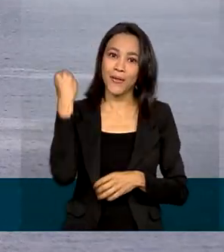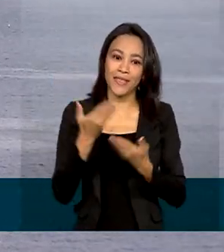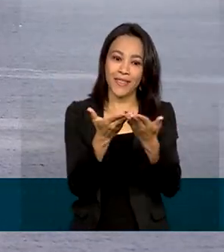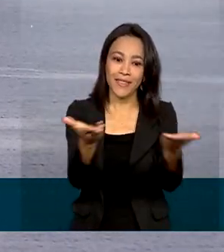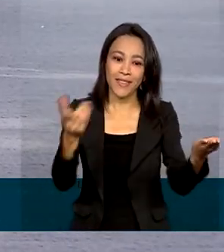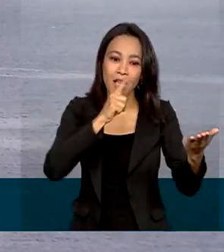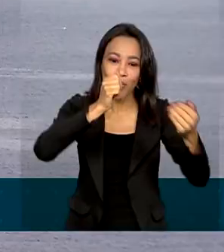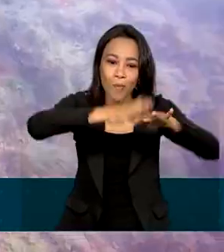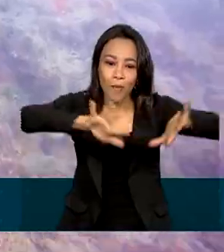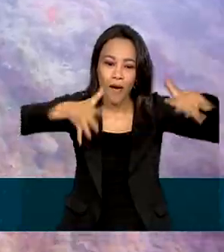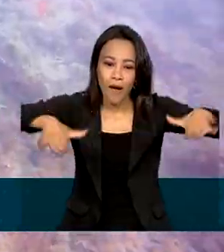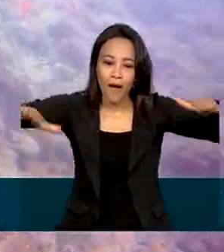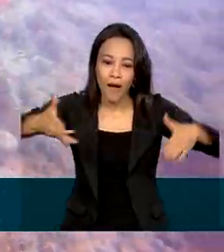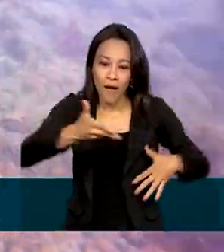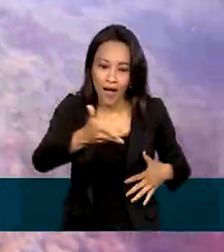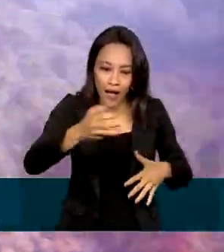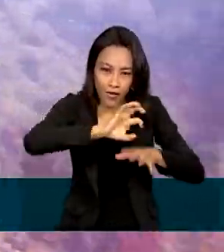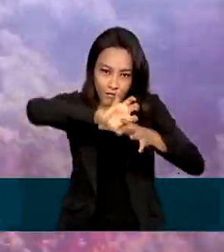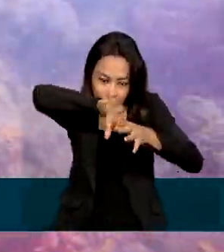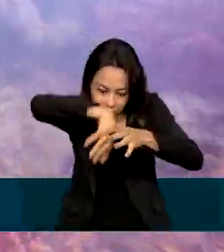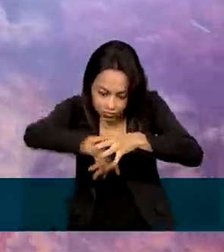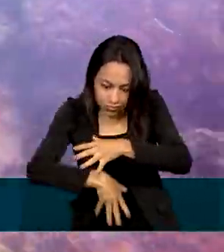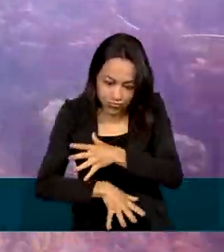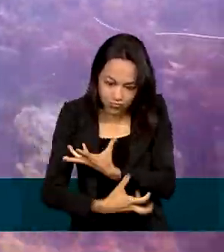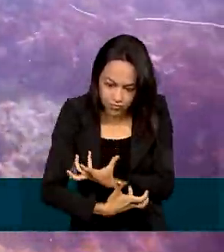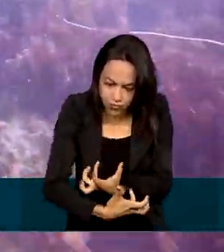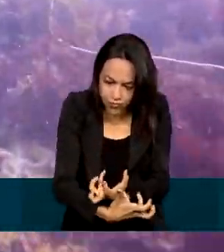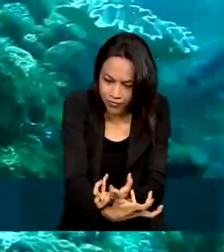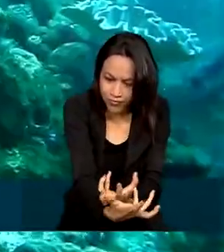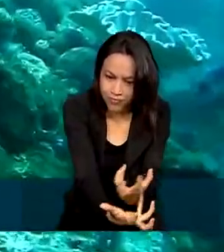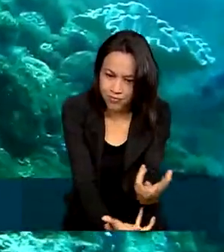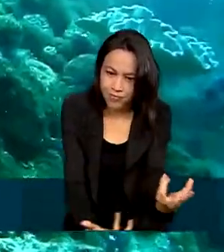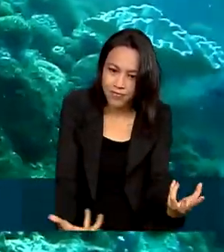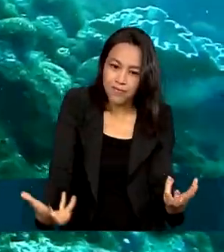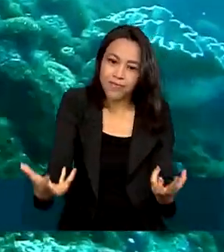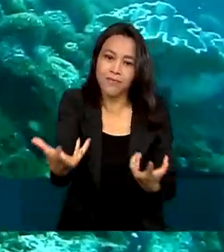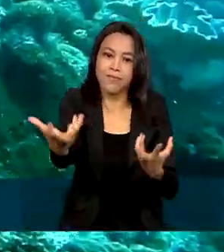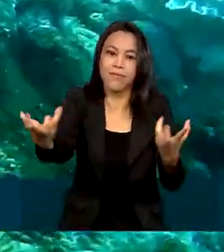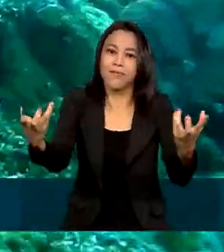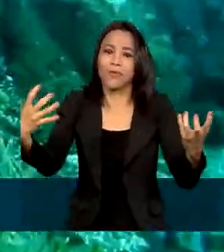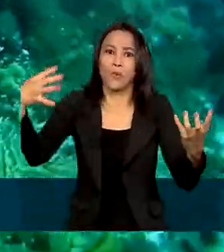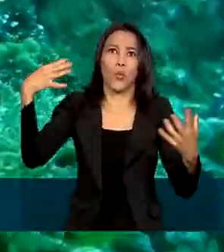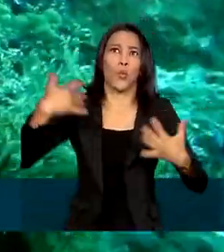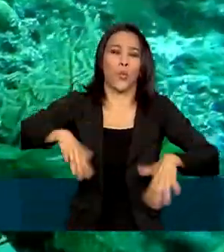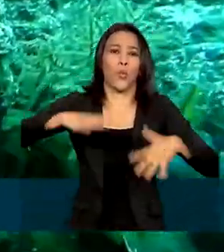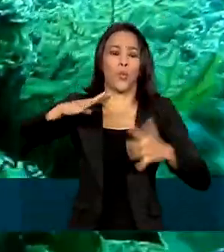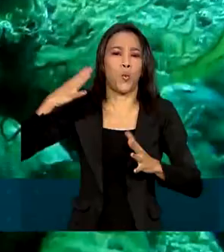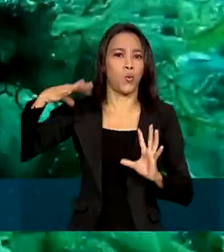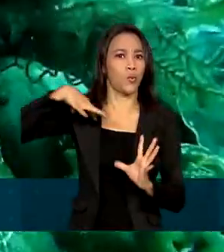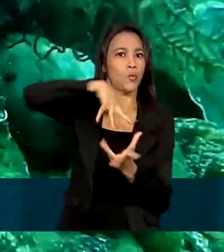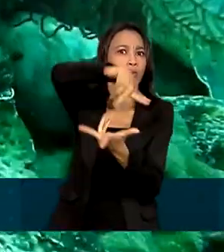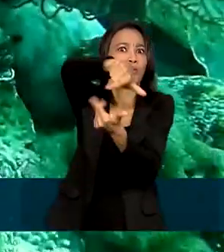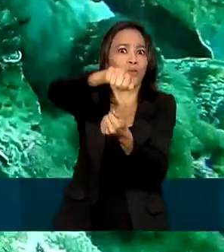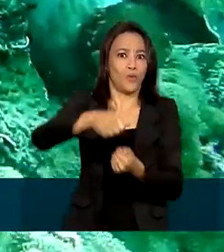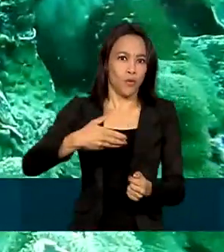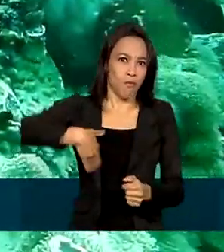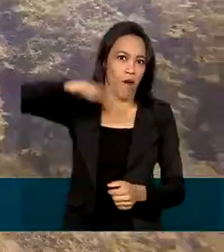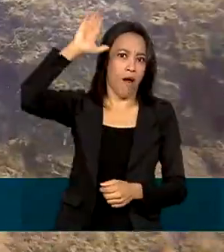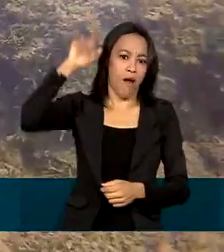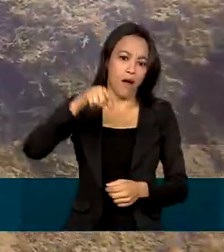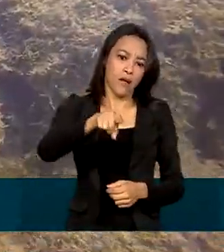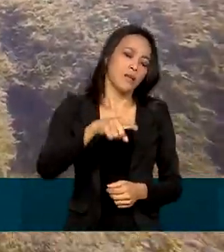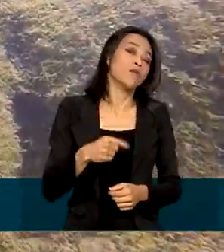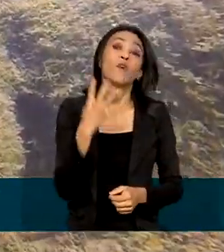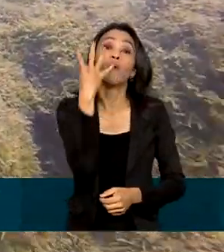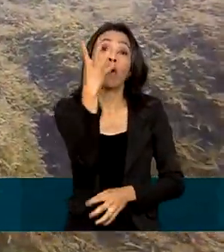ambiente marinho. E é nele que está um dos maiores recifes do planeta. A descoberta vem depois de cerca de